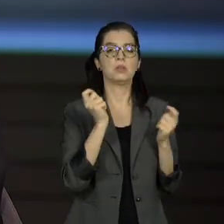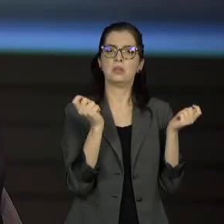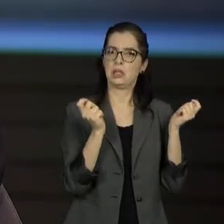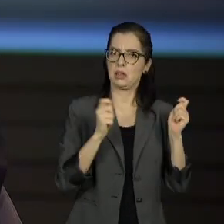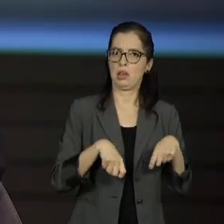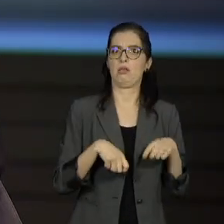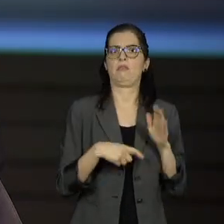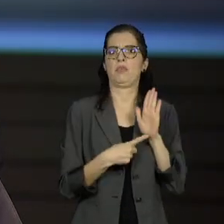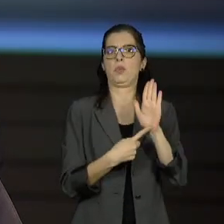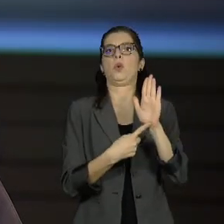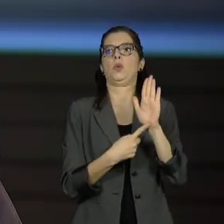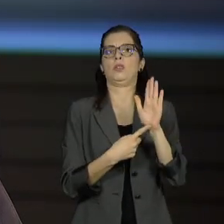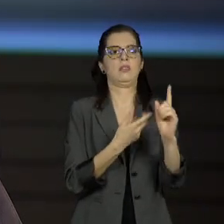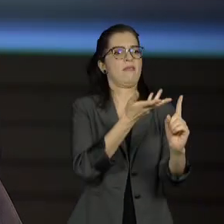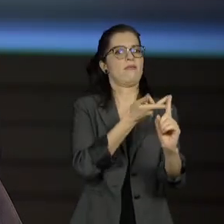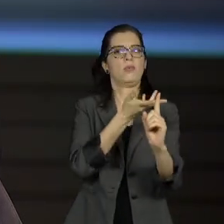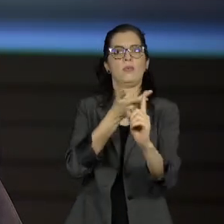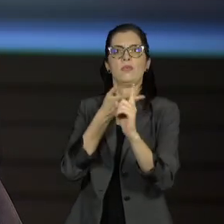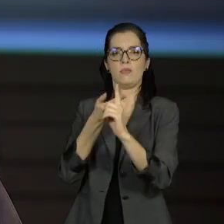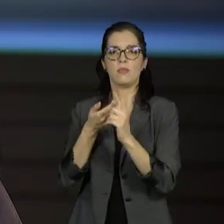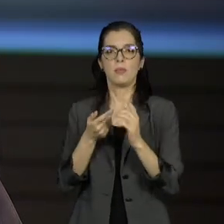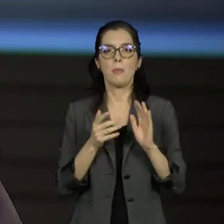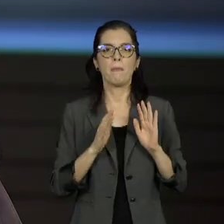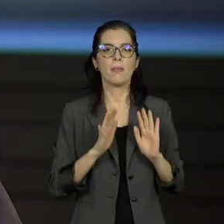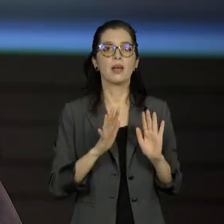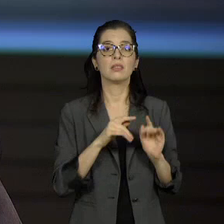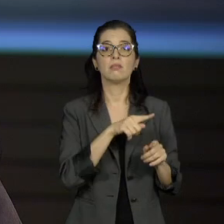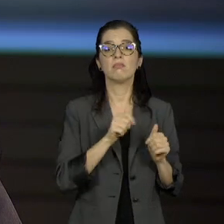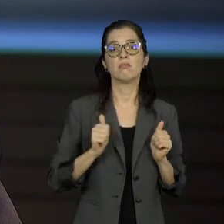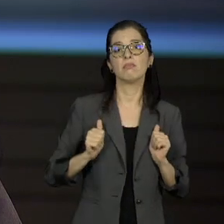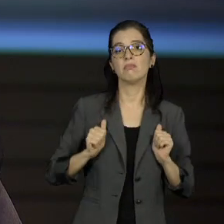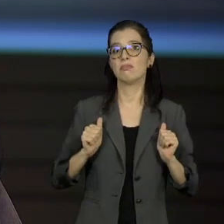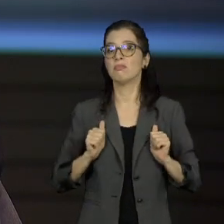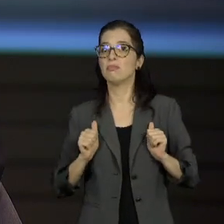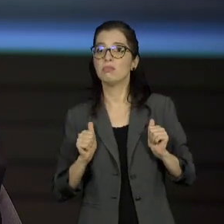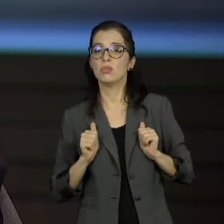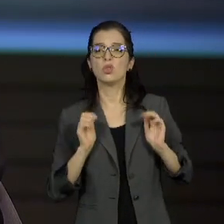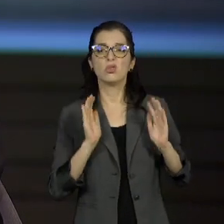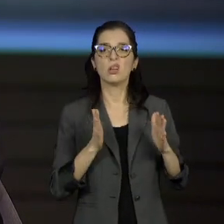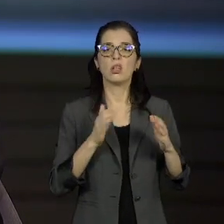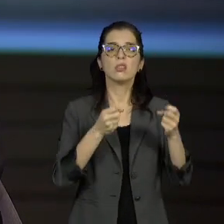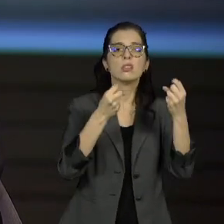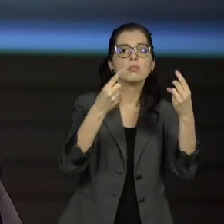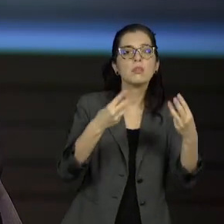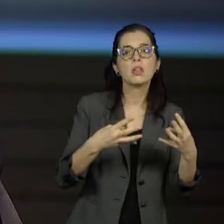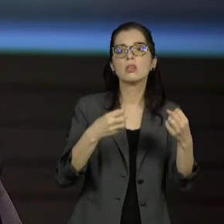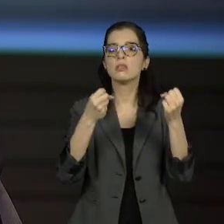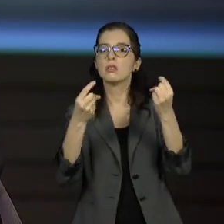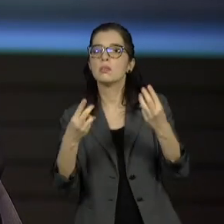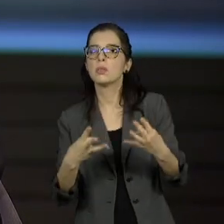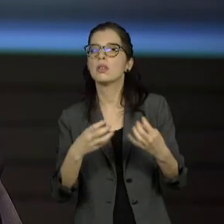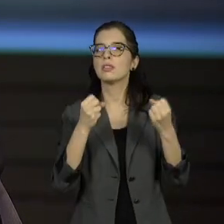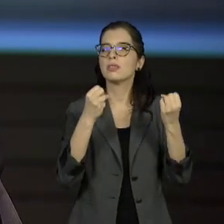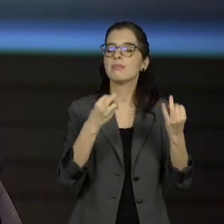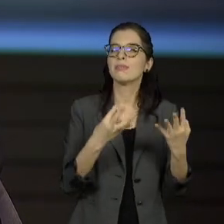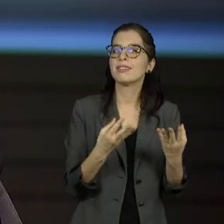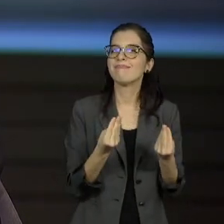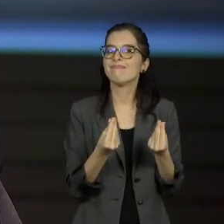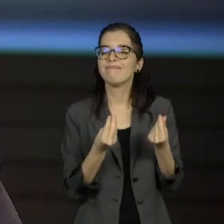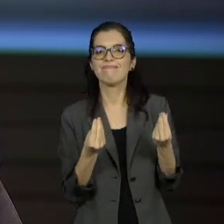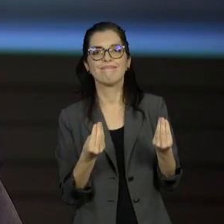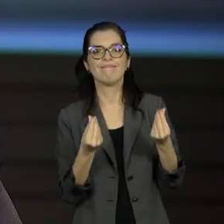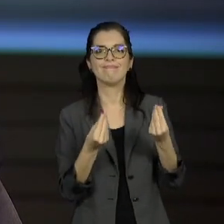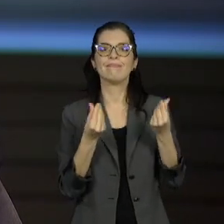de atração dos jovens. Preferiu não fazê-lo, ficou na campanha muito racional. E na defensiva, em relação a esse caso do